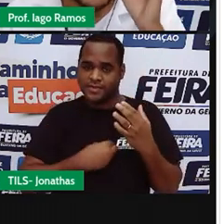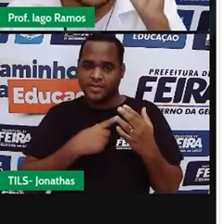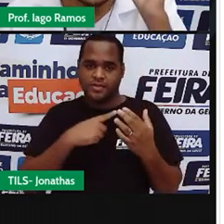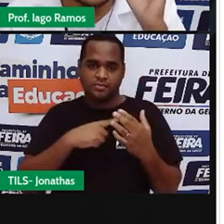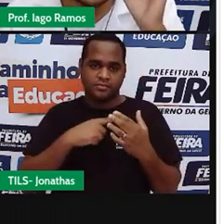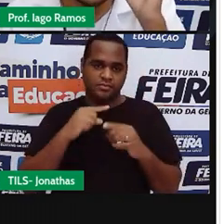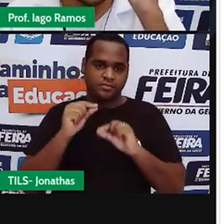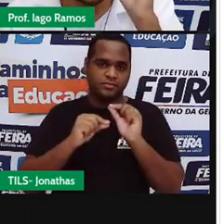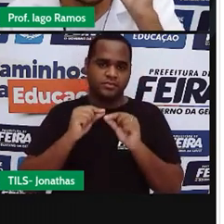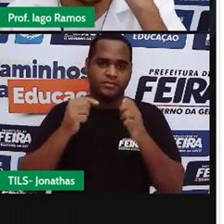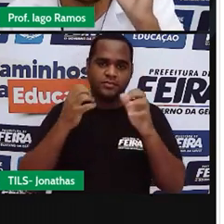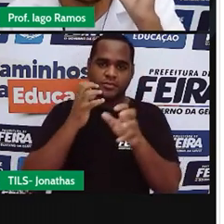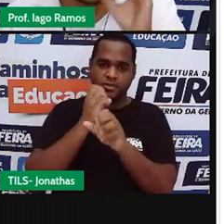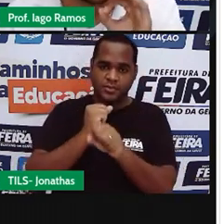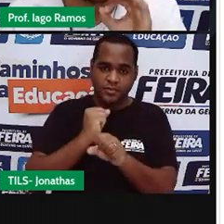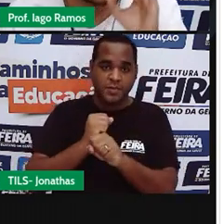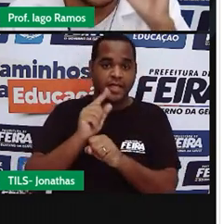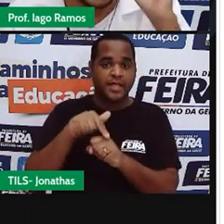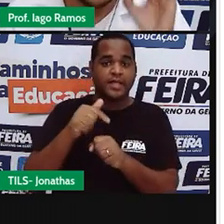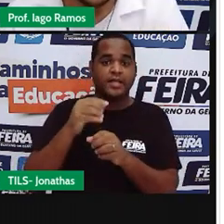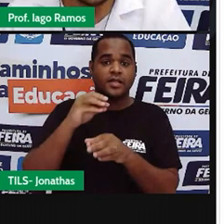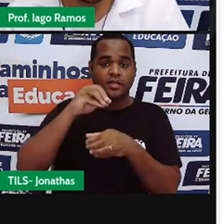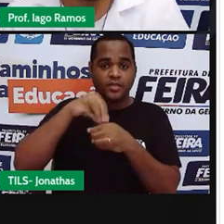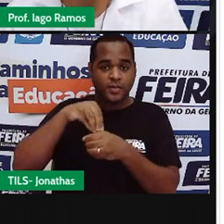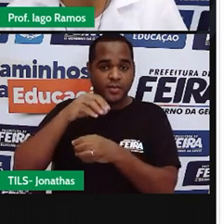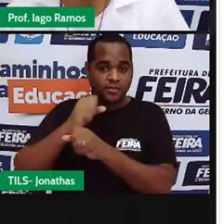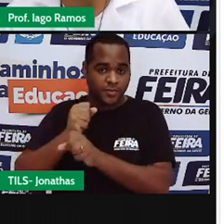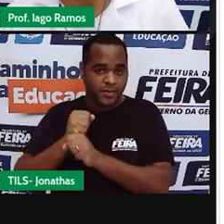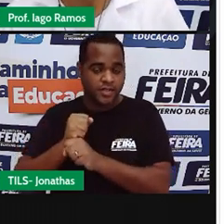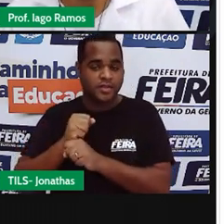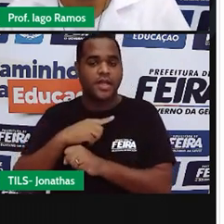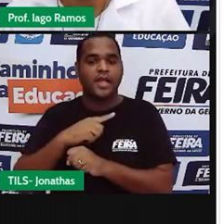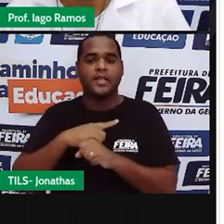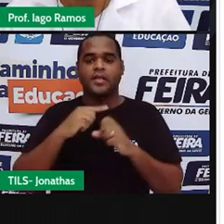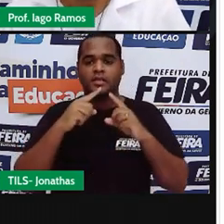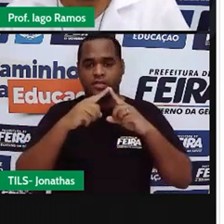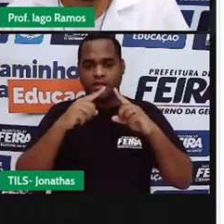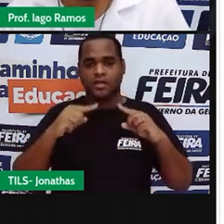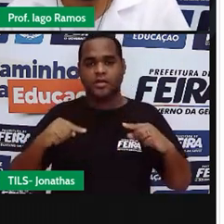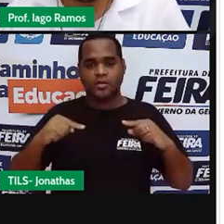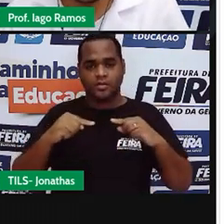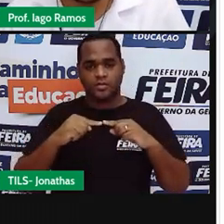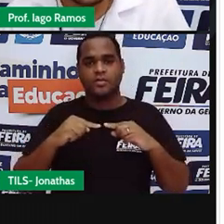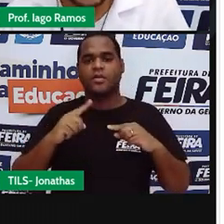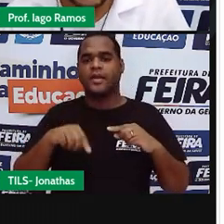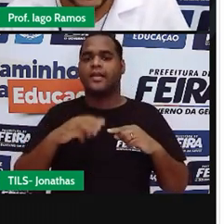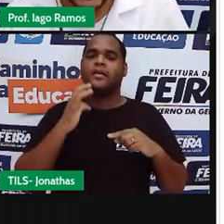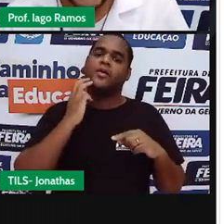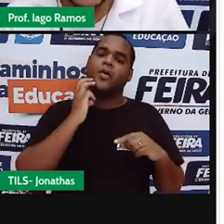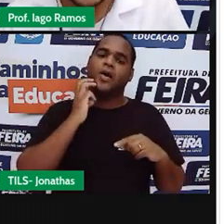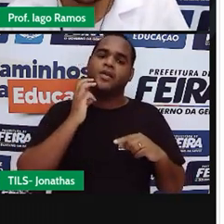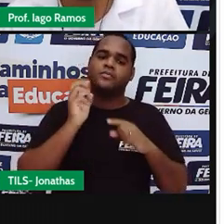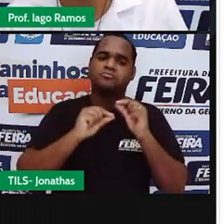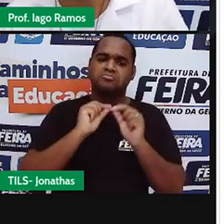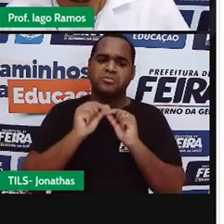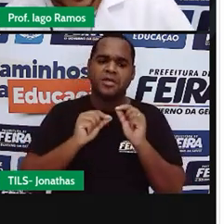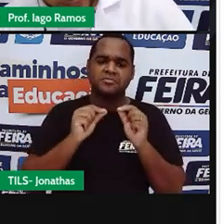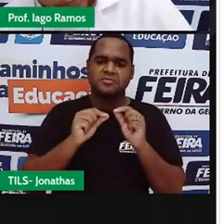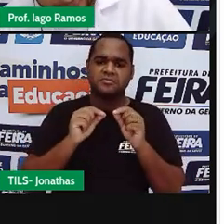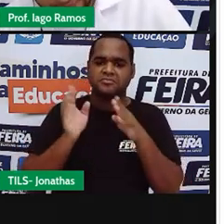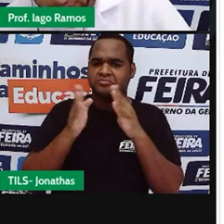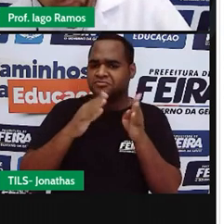somar as medidas dos ângulos internos. No triângulo rosa, quem são, quem são